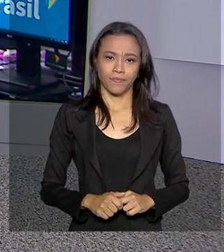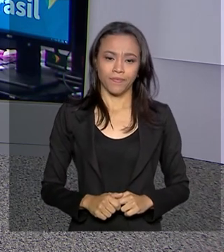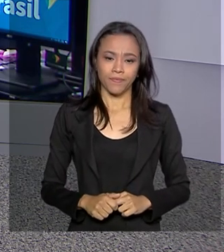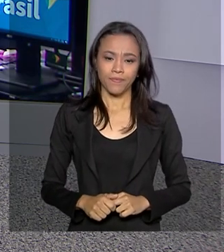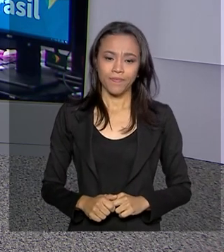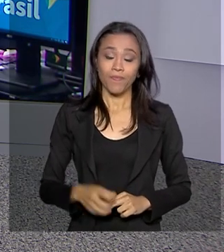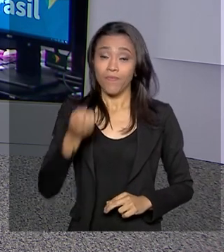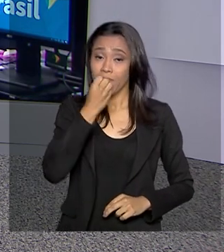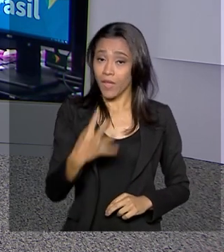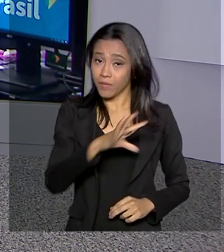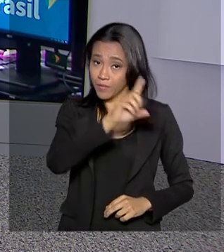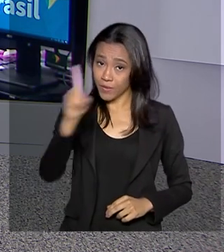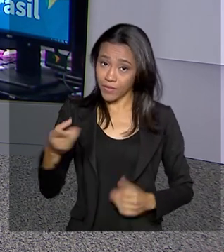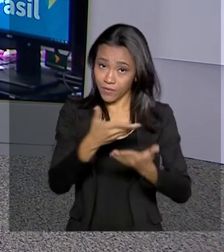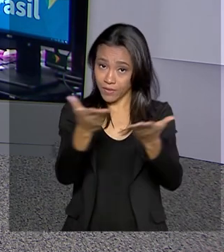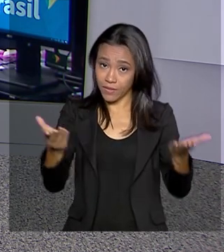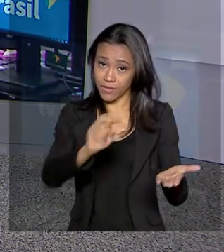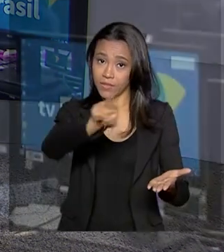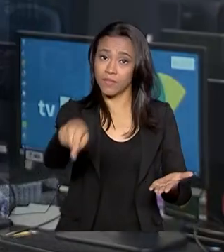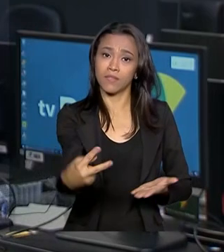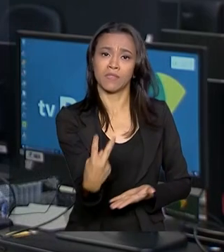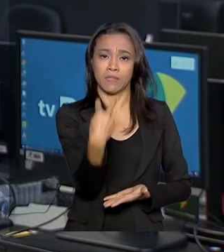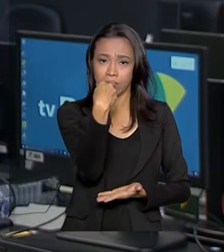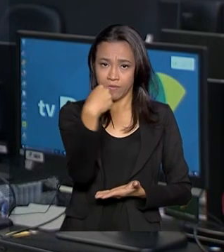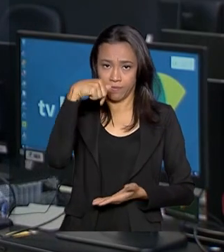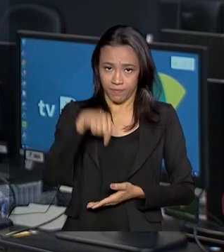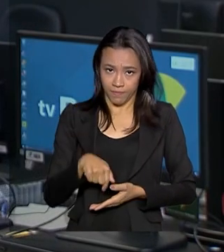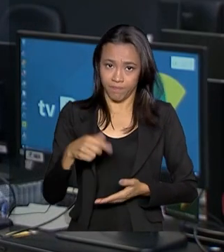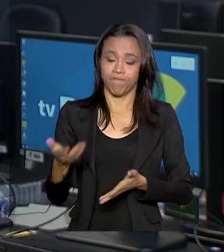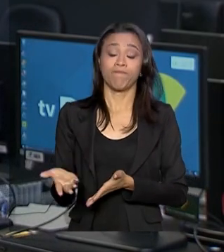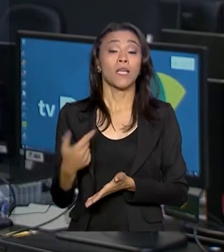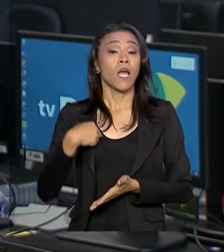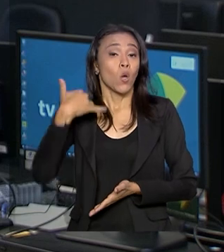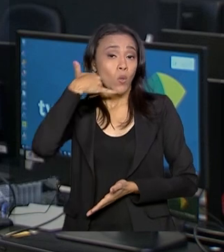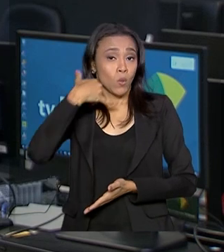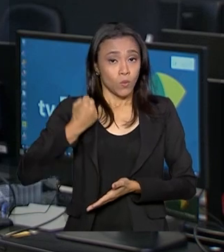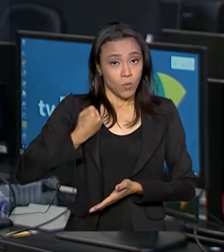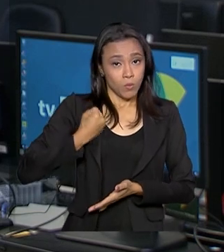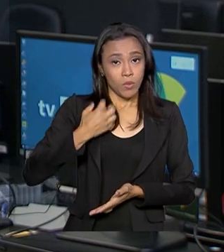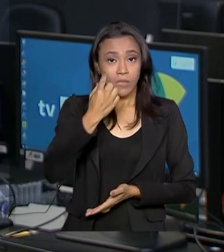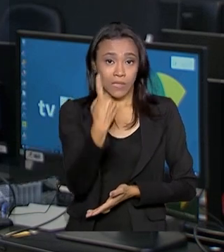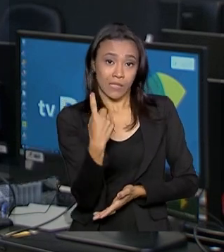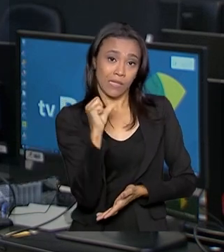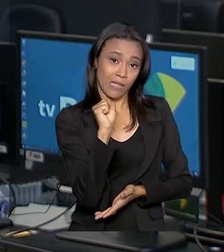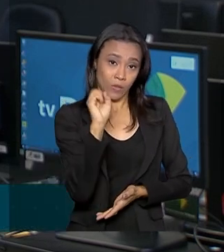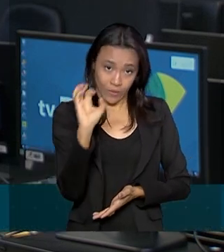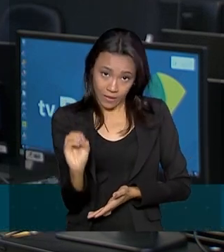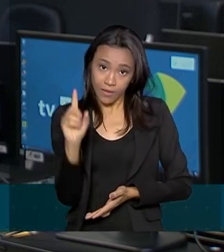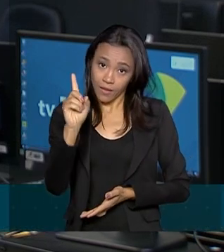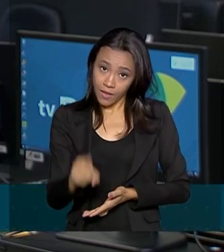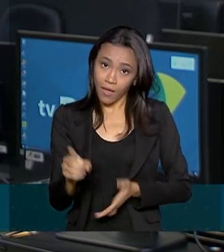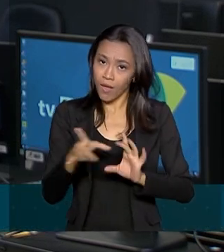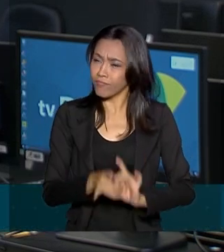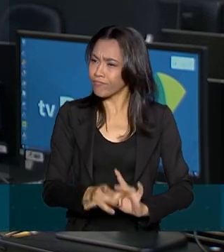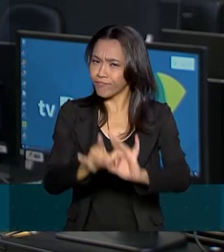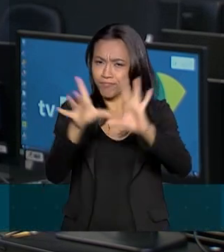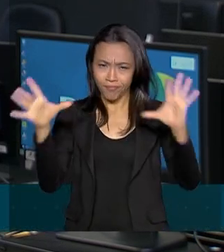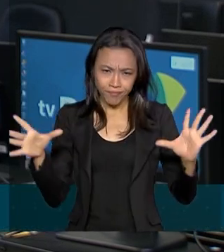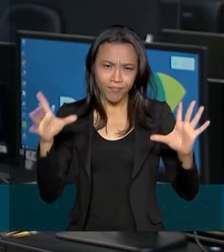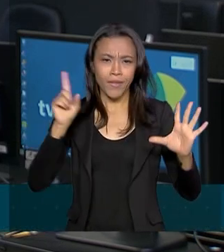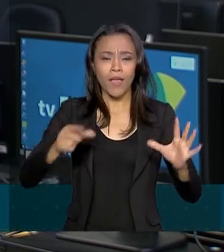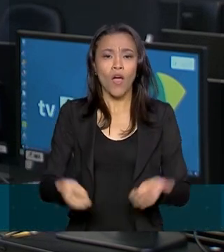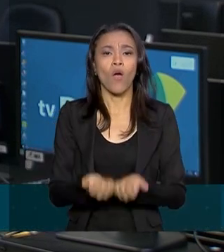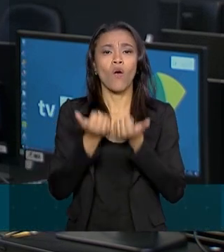Bom dia, Renata. Bom dia a você que acompanha o Brasil em Dia. O Disque 180, serviço de utilidade pública oferecido pelo